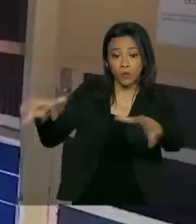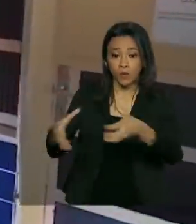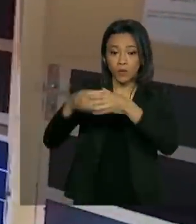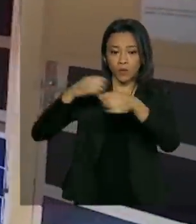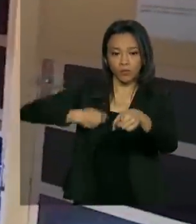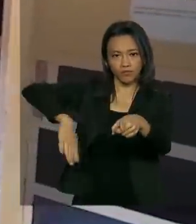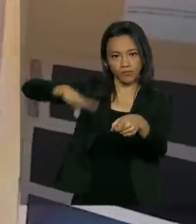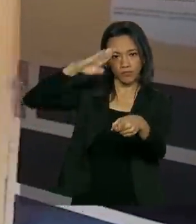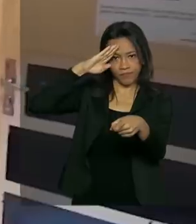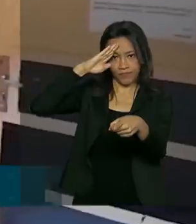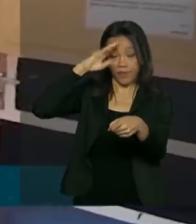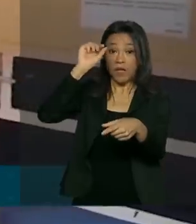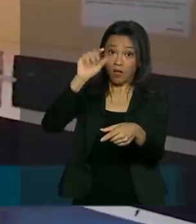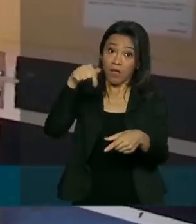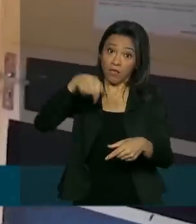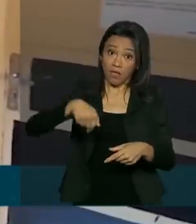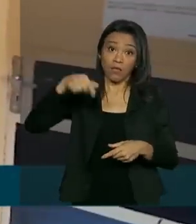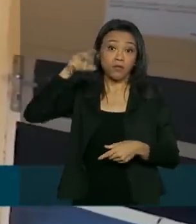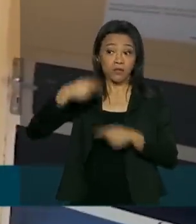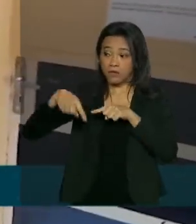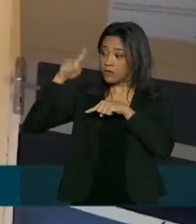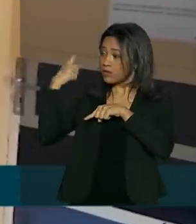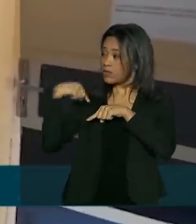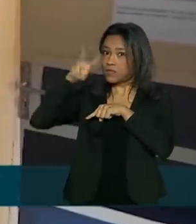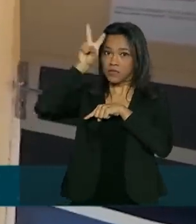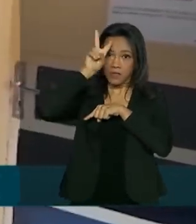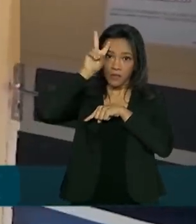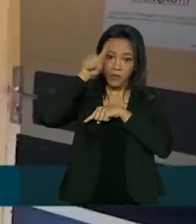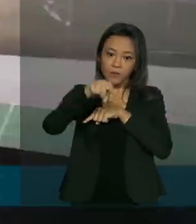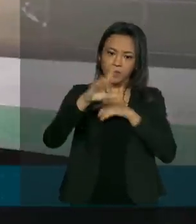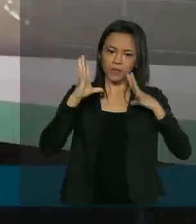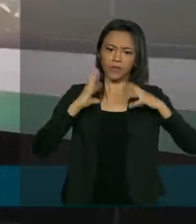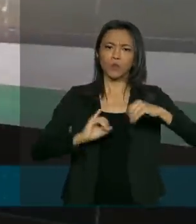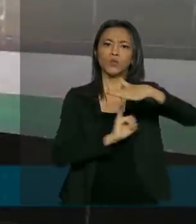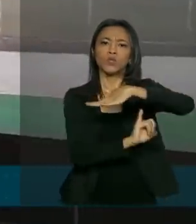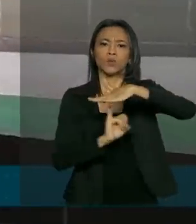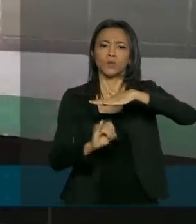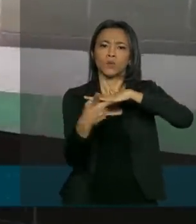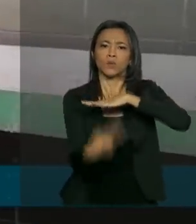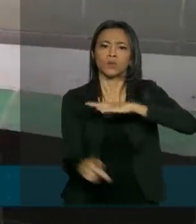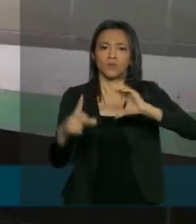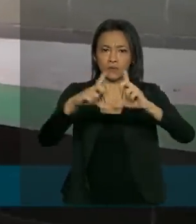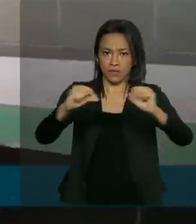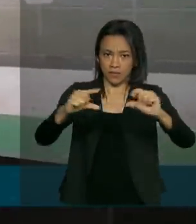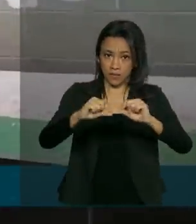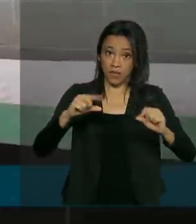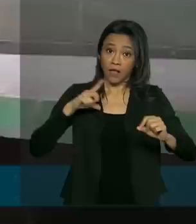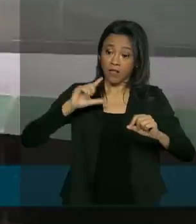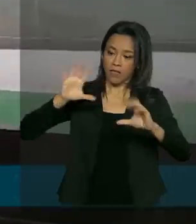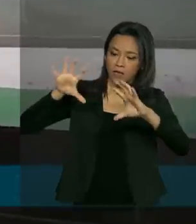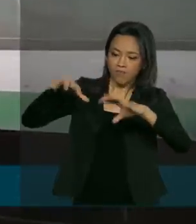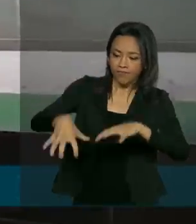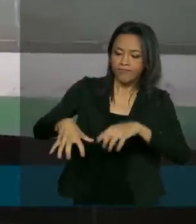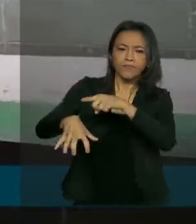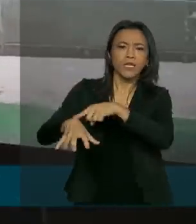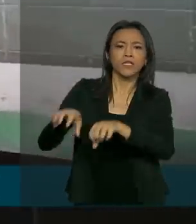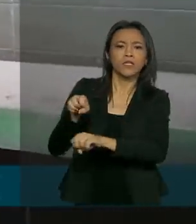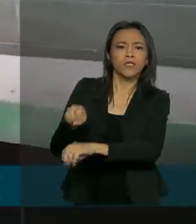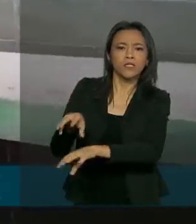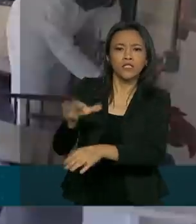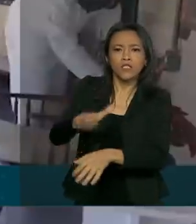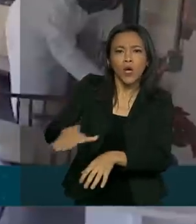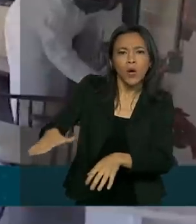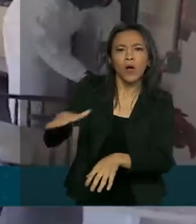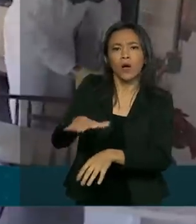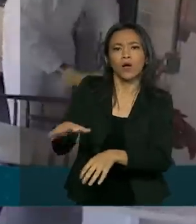fizeram, nesta segunda-feira, a descontaminação do Instituto Integridade, em Brasília. No local, funciona uma creche e dois abrigos de